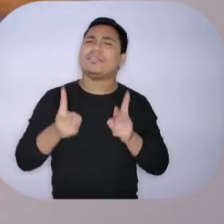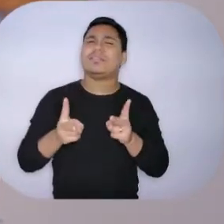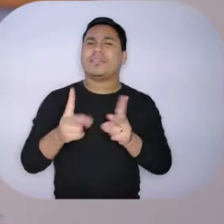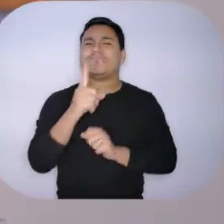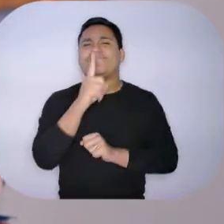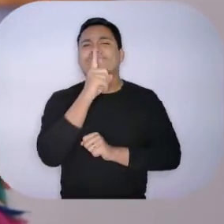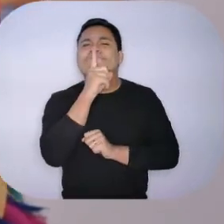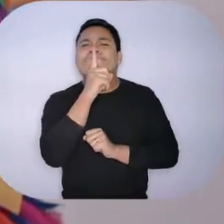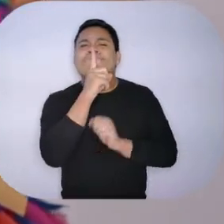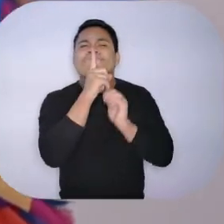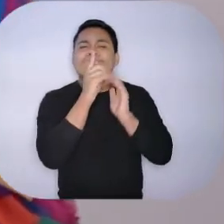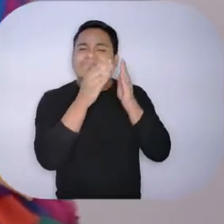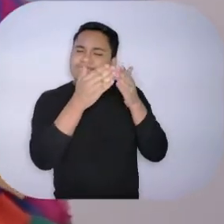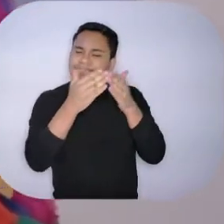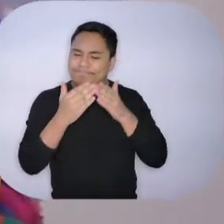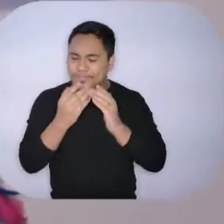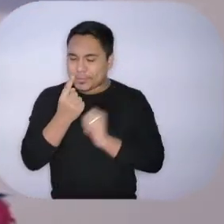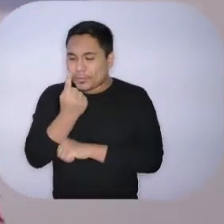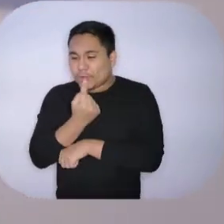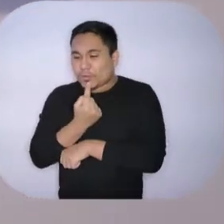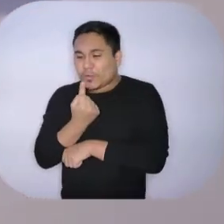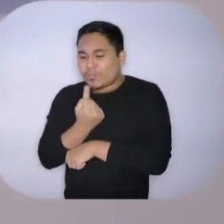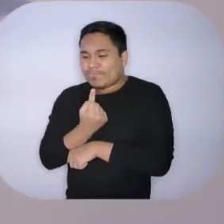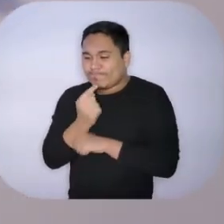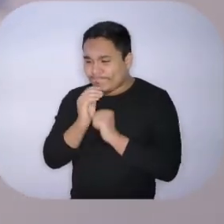sozinha, quieta.